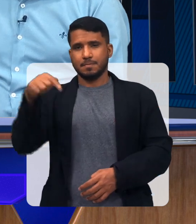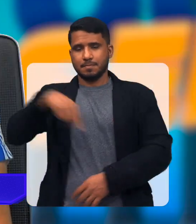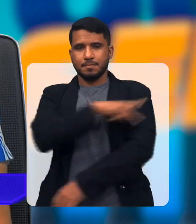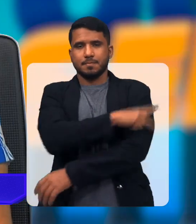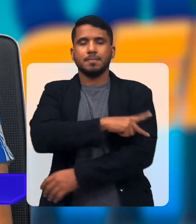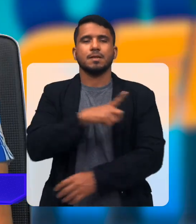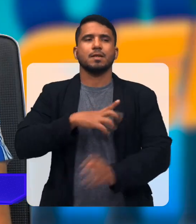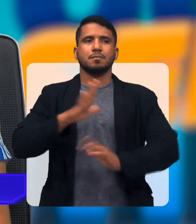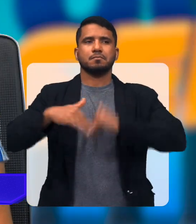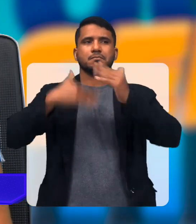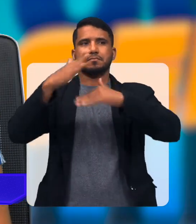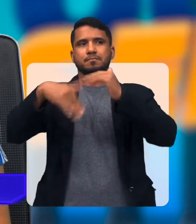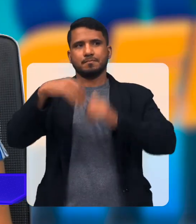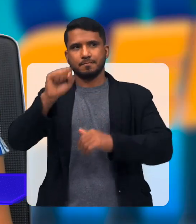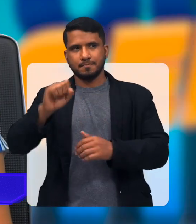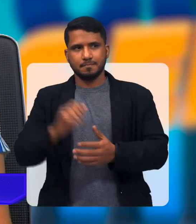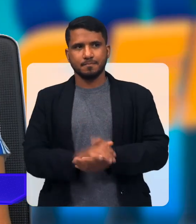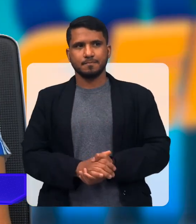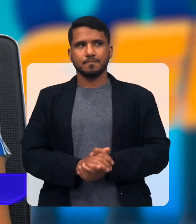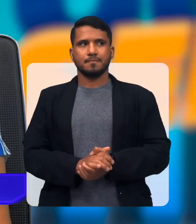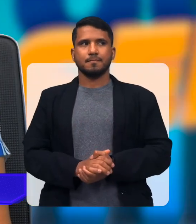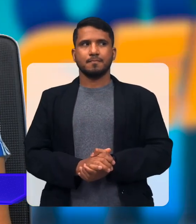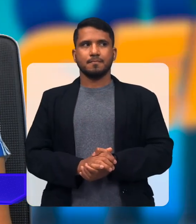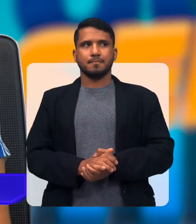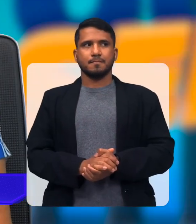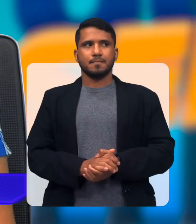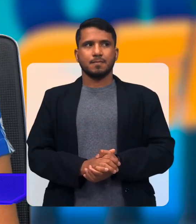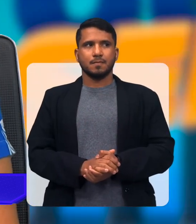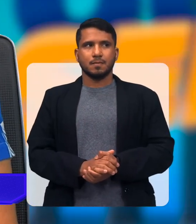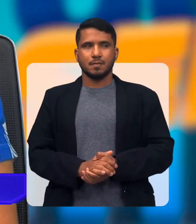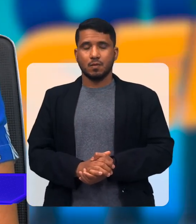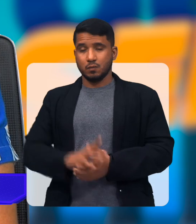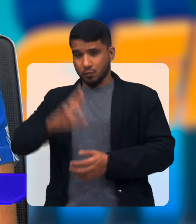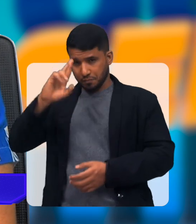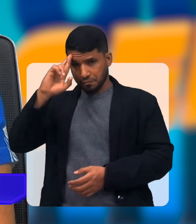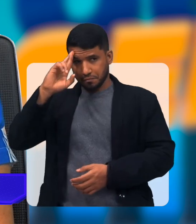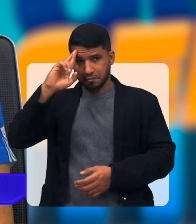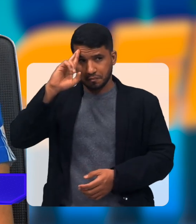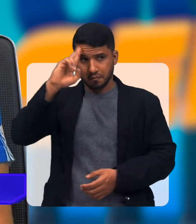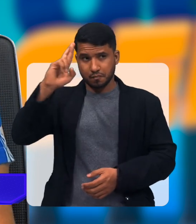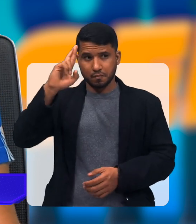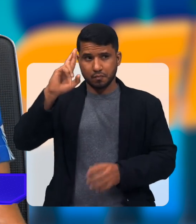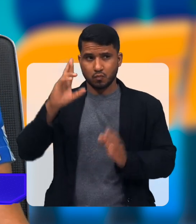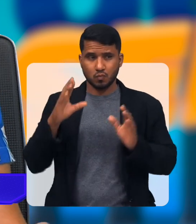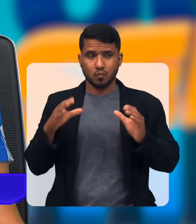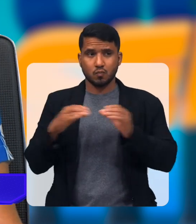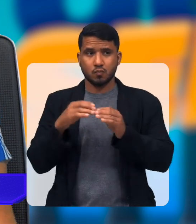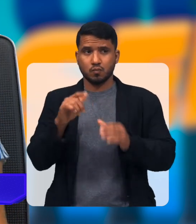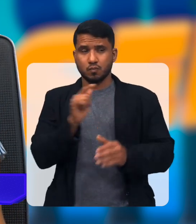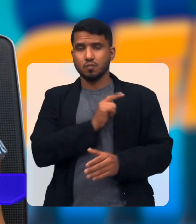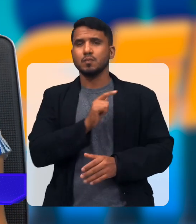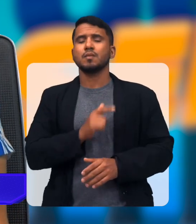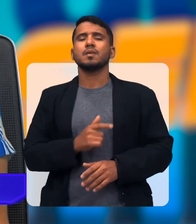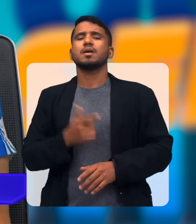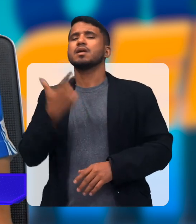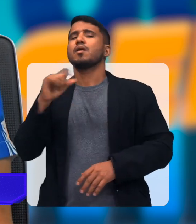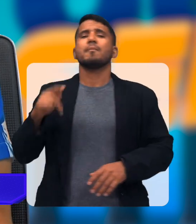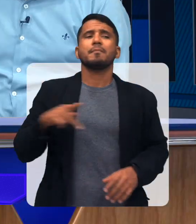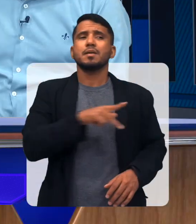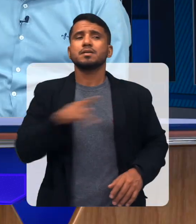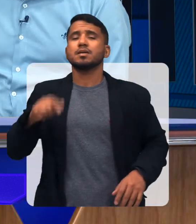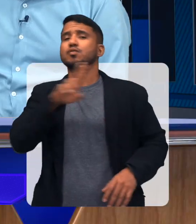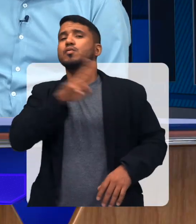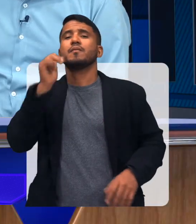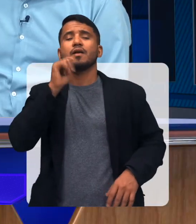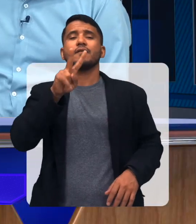no Piauí Tem avançado bastante Essa diretoria Que é a presidência atual? Hoje é